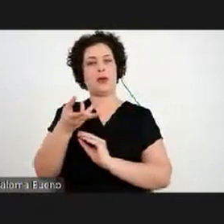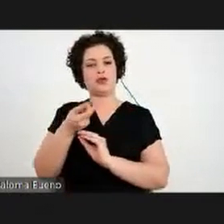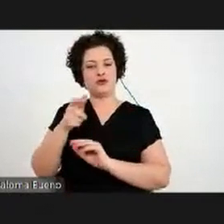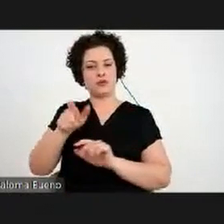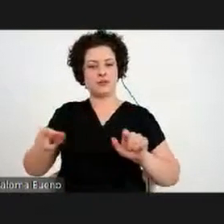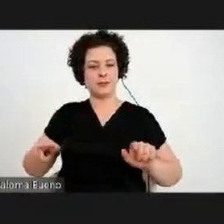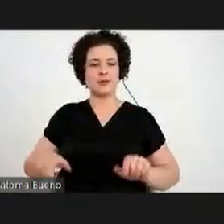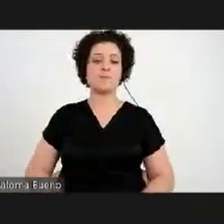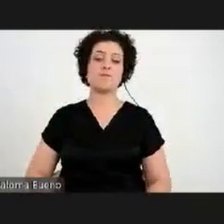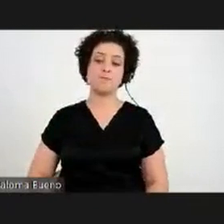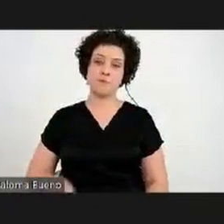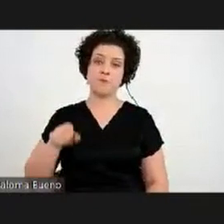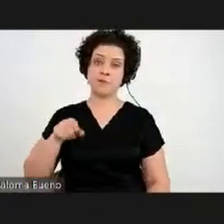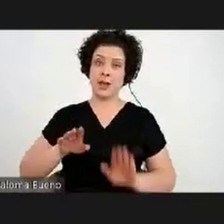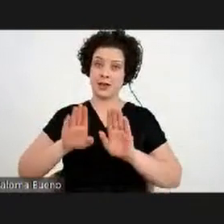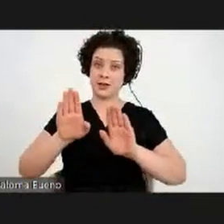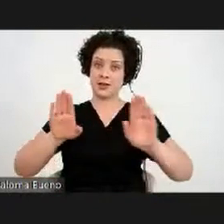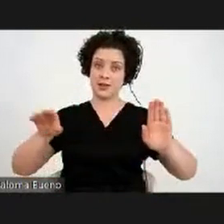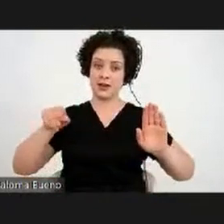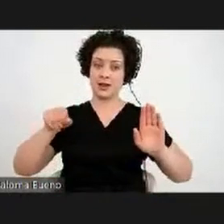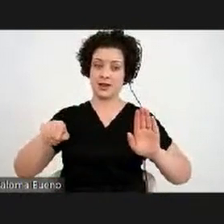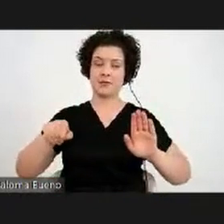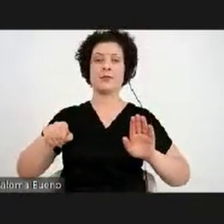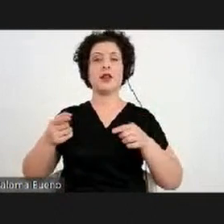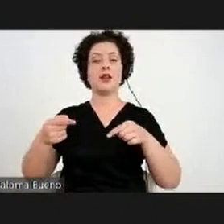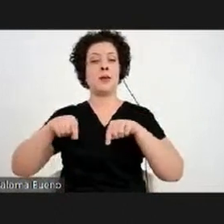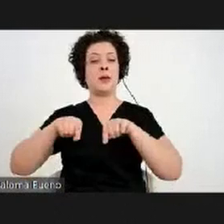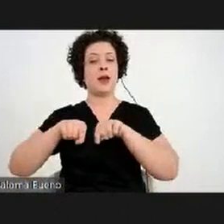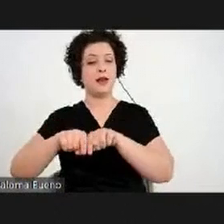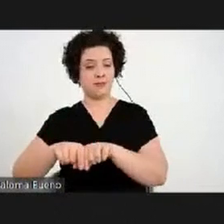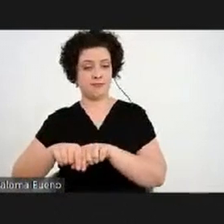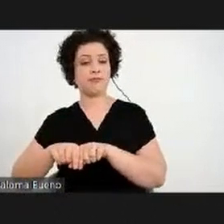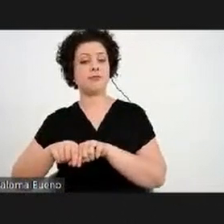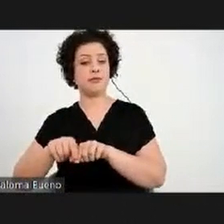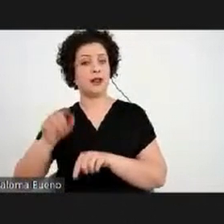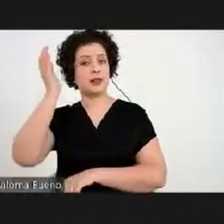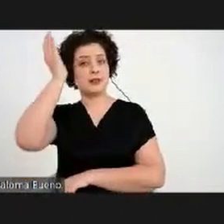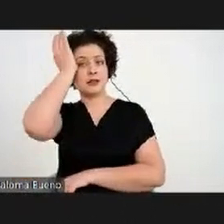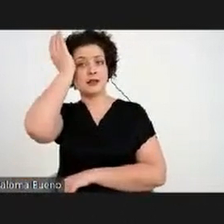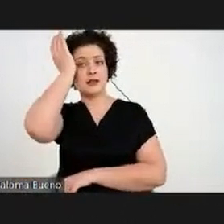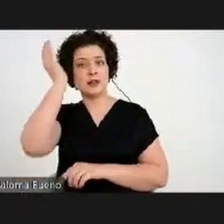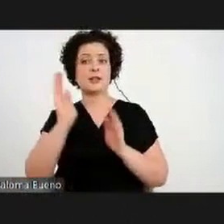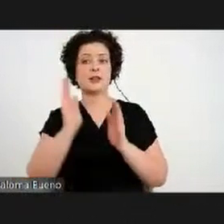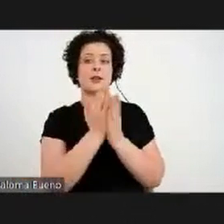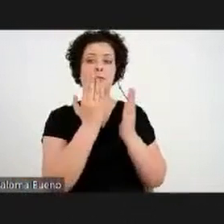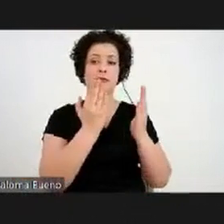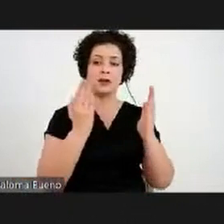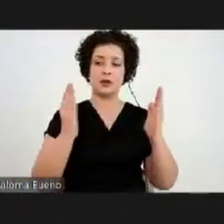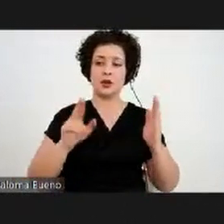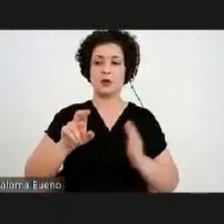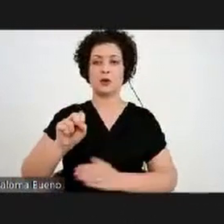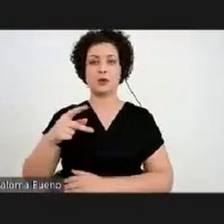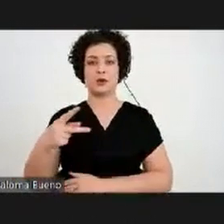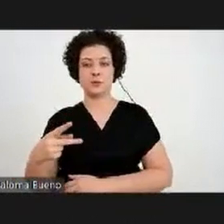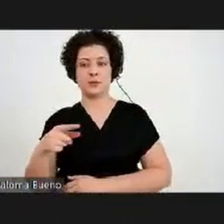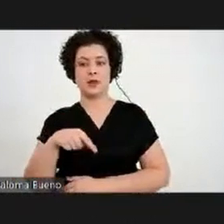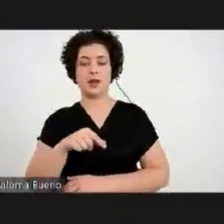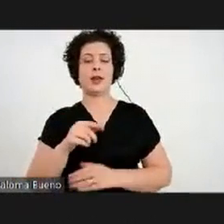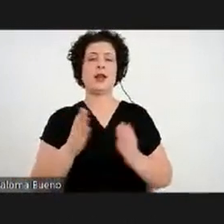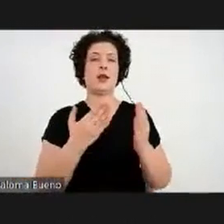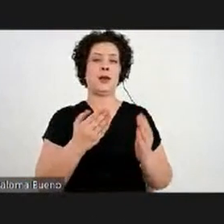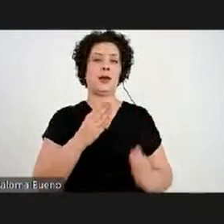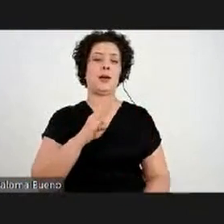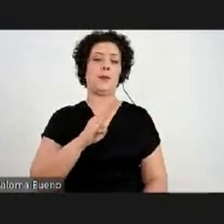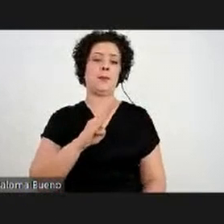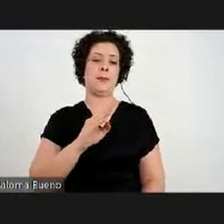Então, essa exposição foi feita em parceria pelo SESC e pela Biblioteca da USP, a brasiliana, Guita e